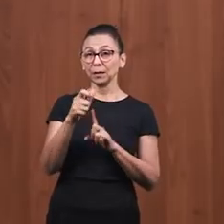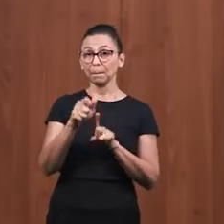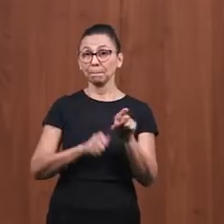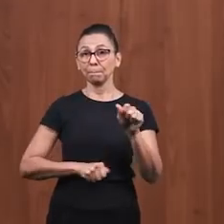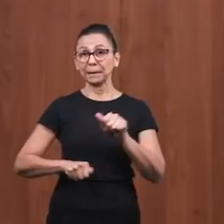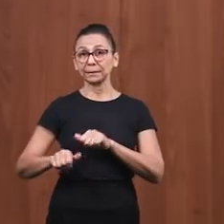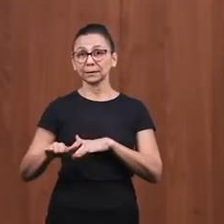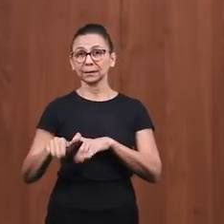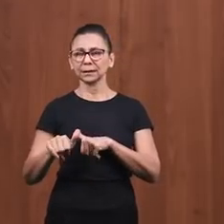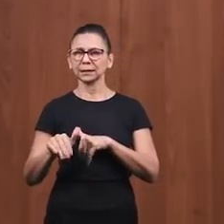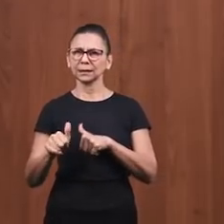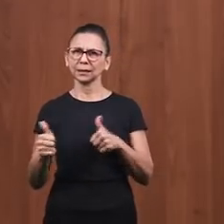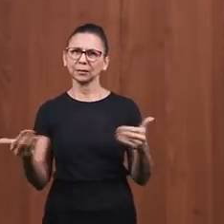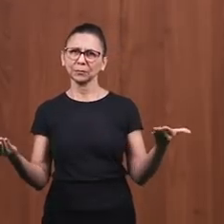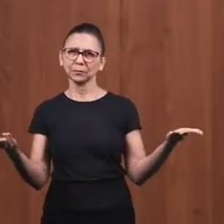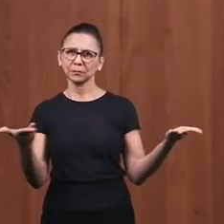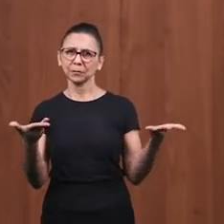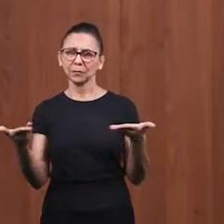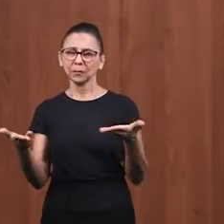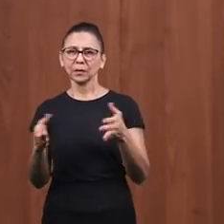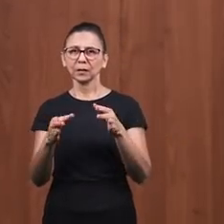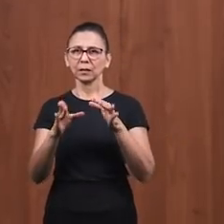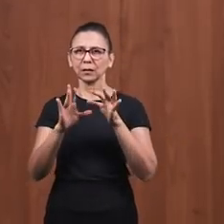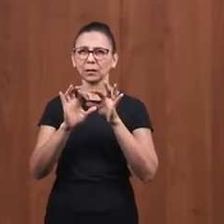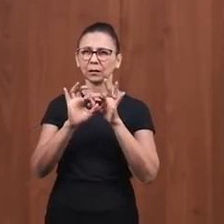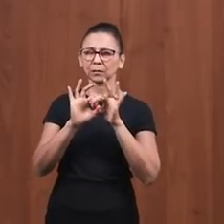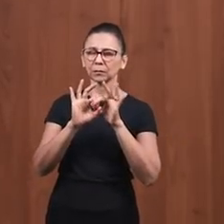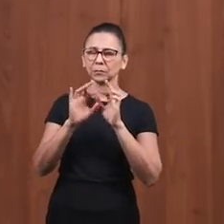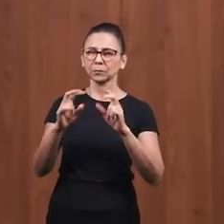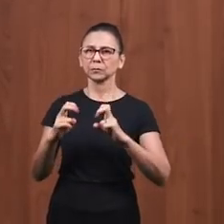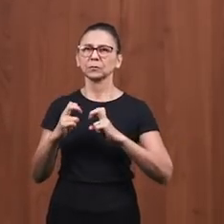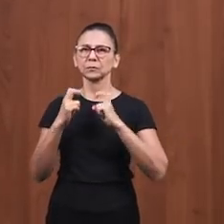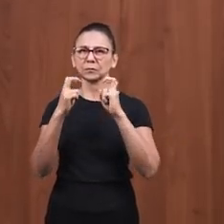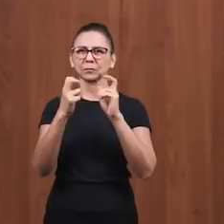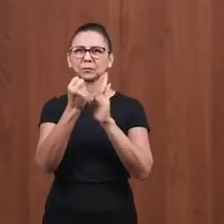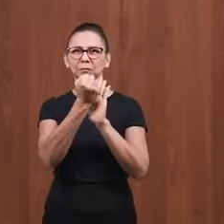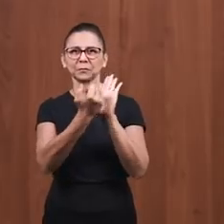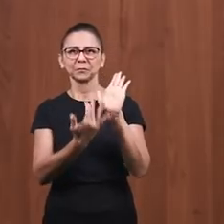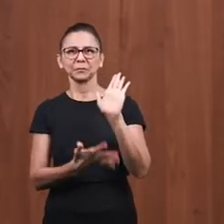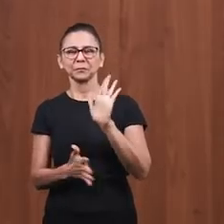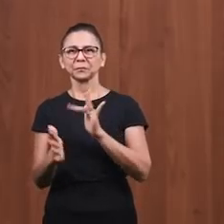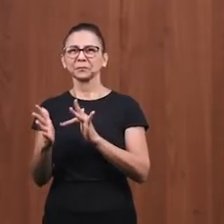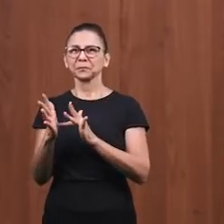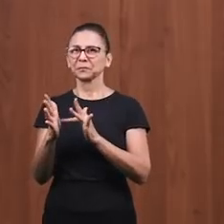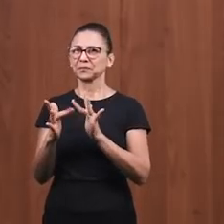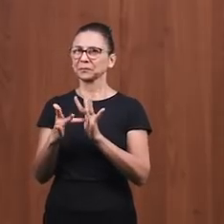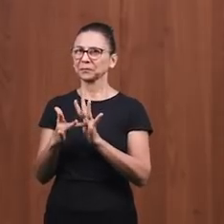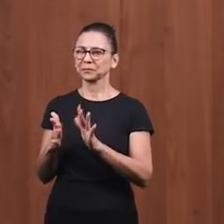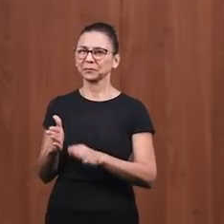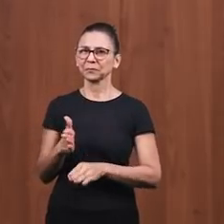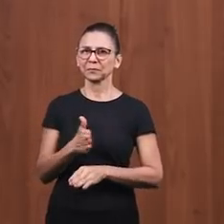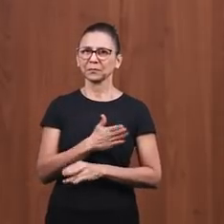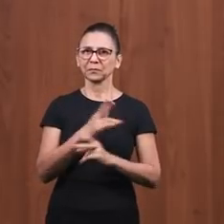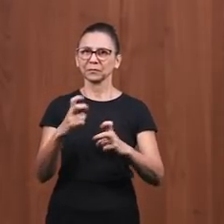setembro e eu convido a todos para fecharmos os nossos olhos e fazermos um clamor pelo sangue de Jesus